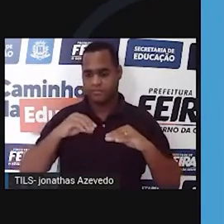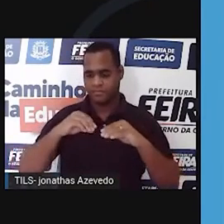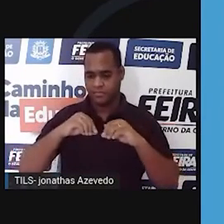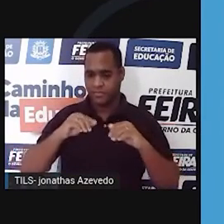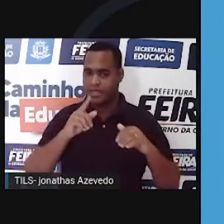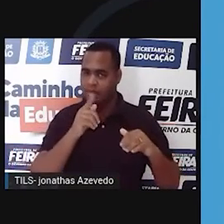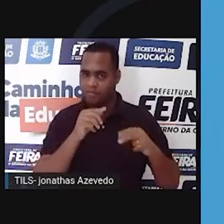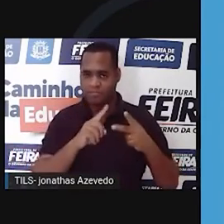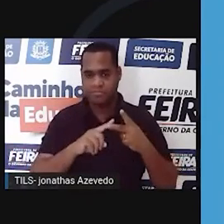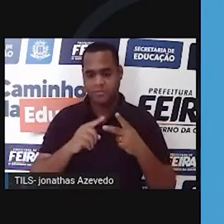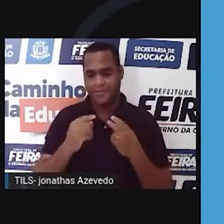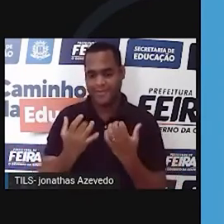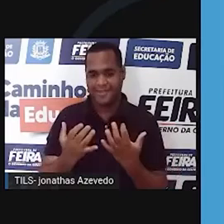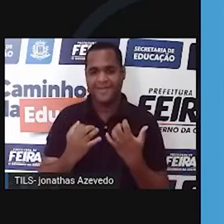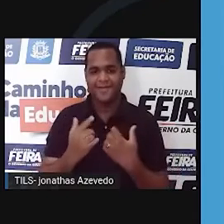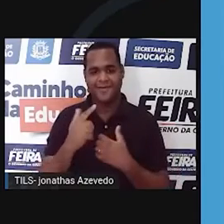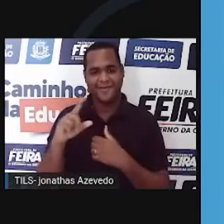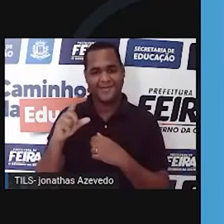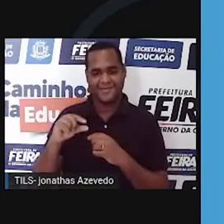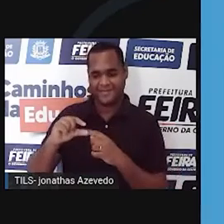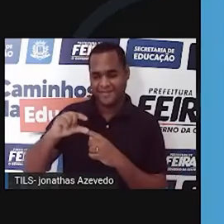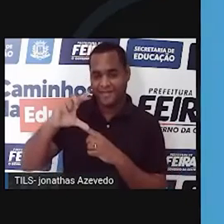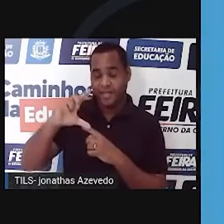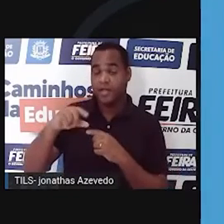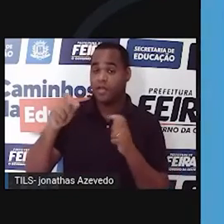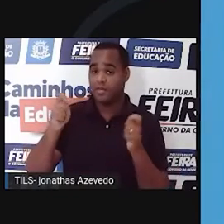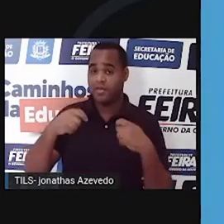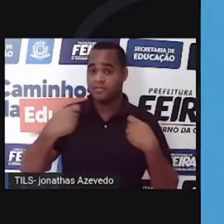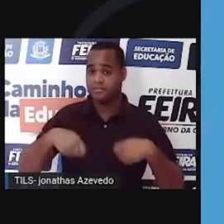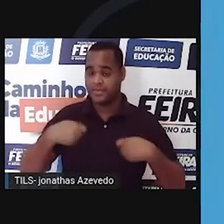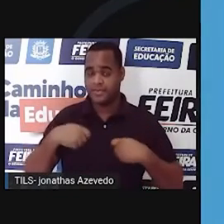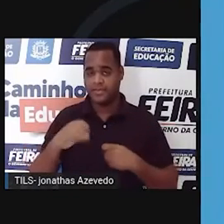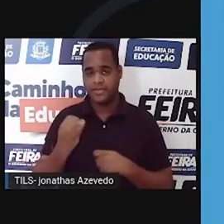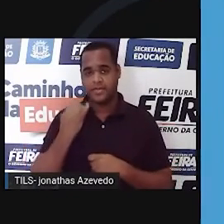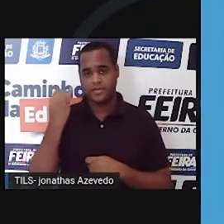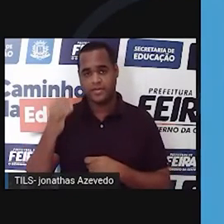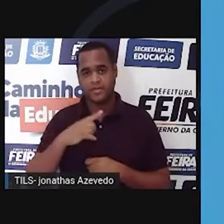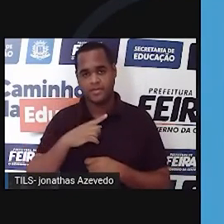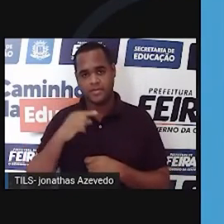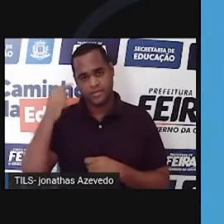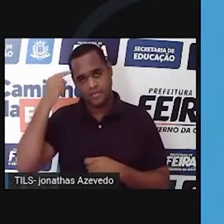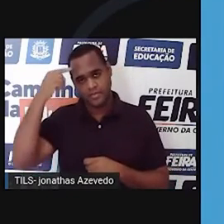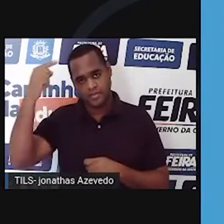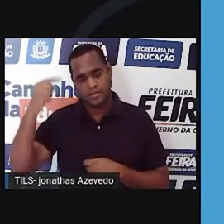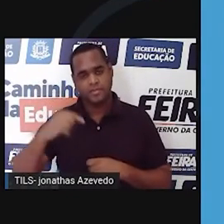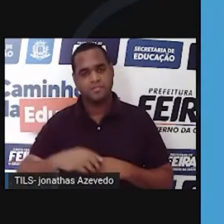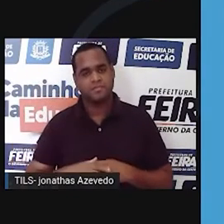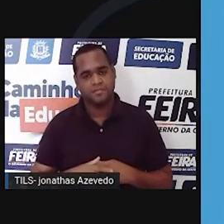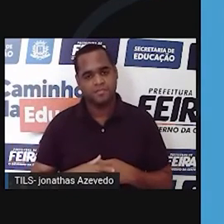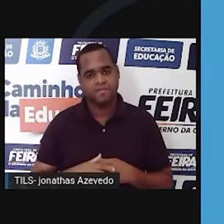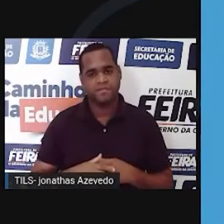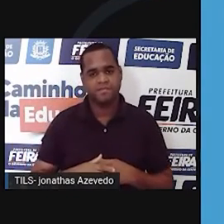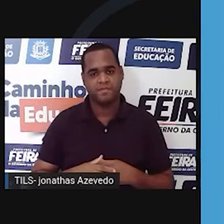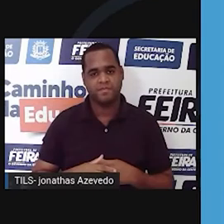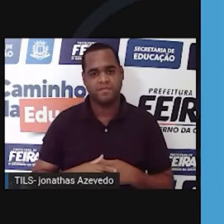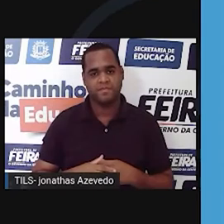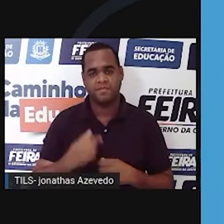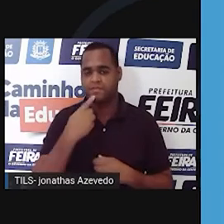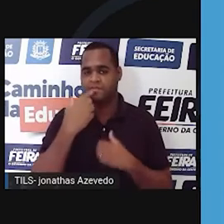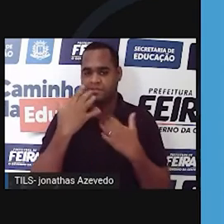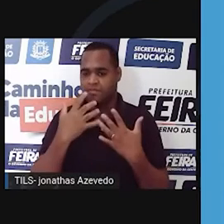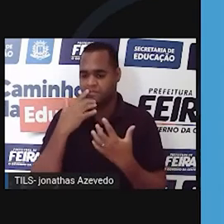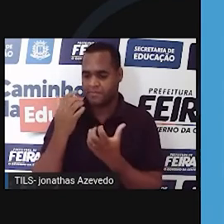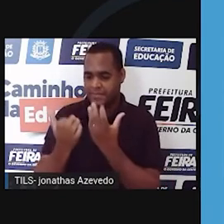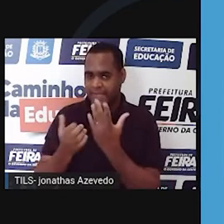e outras plantas pequenas, que dependem do fogo. Se houver adensamento e não